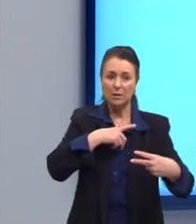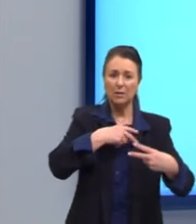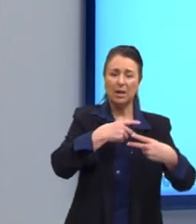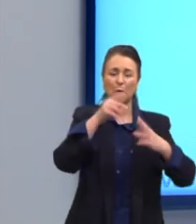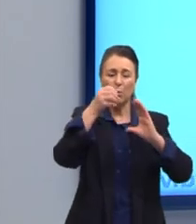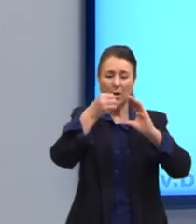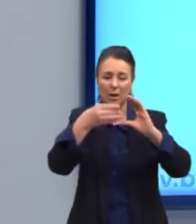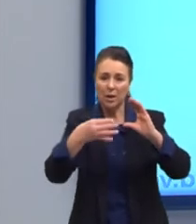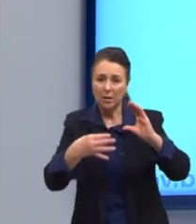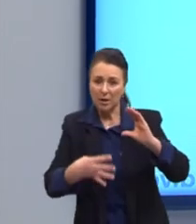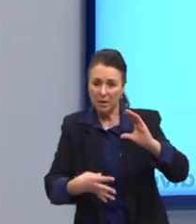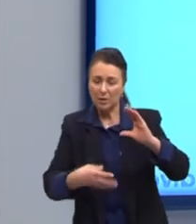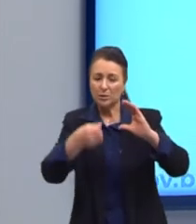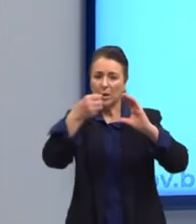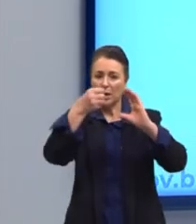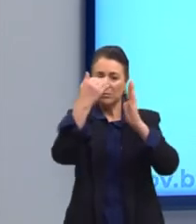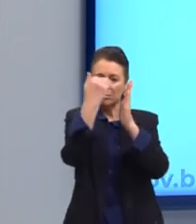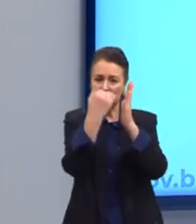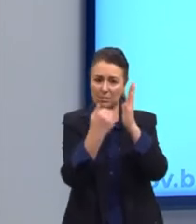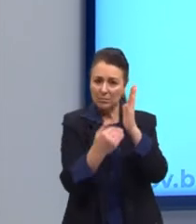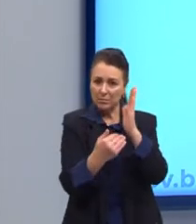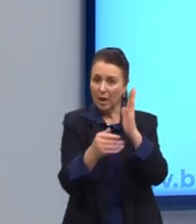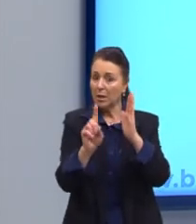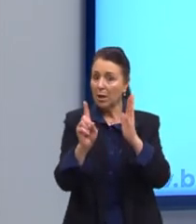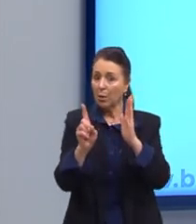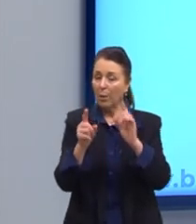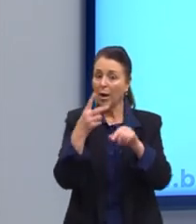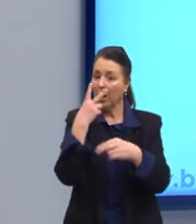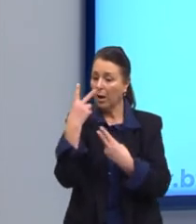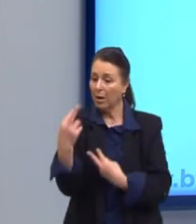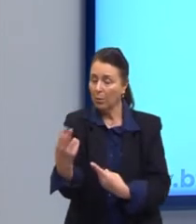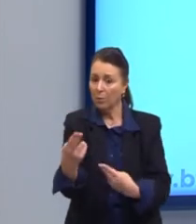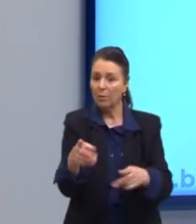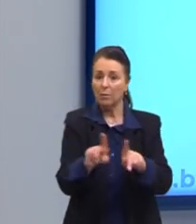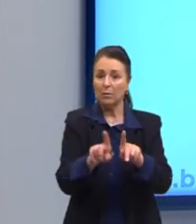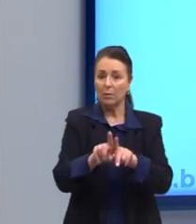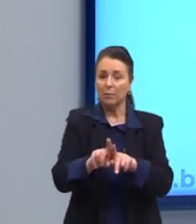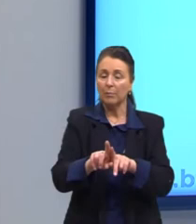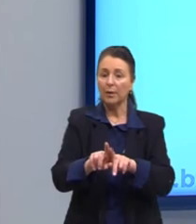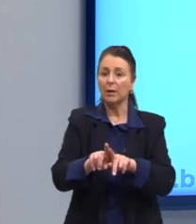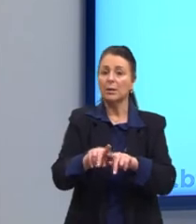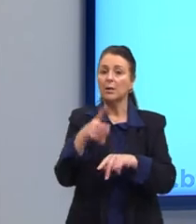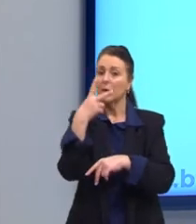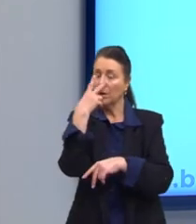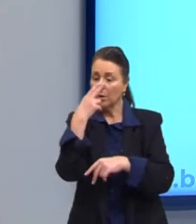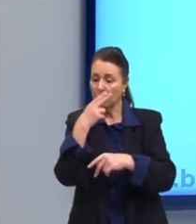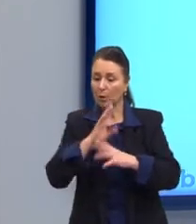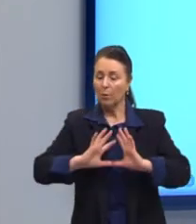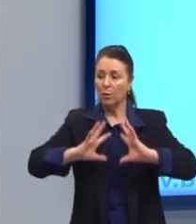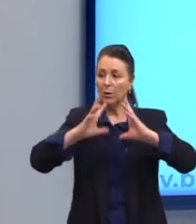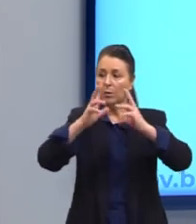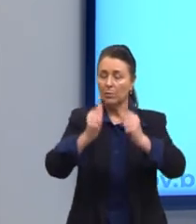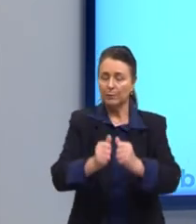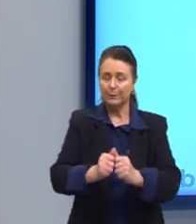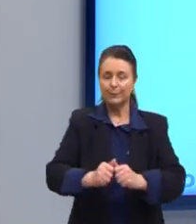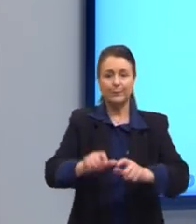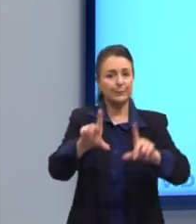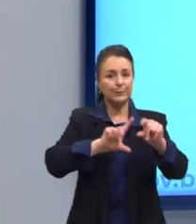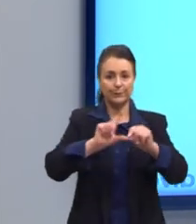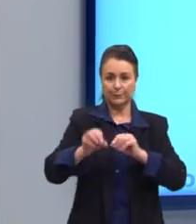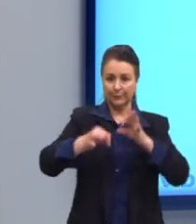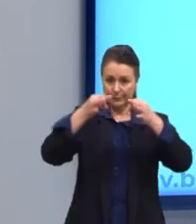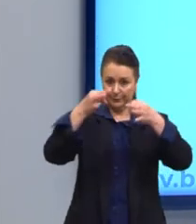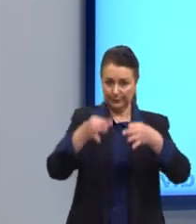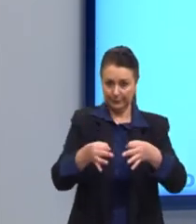características não as tenham ao mesmo tempo sob as mesmas circunstâncias. Essa é a alternativa correta.